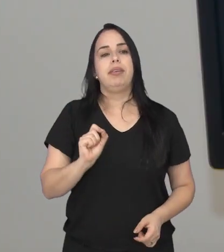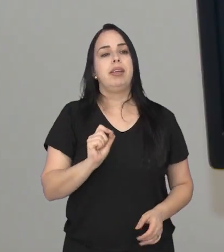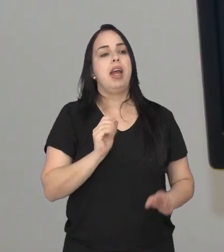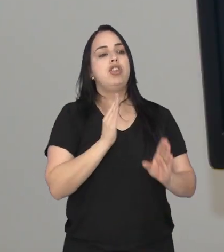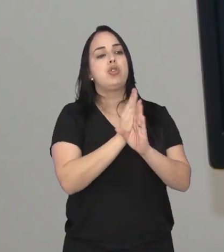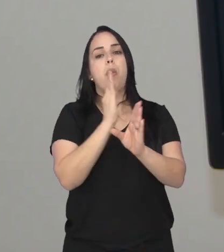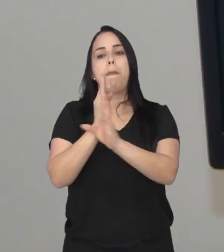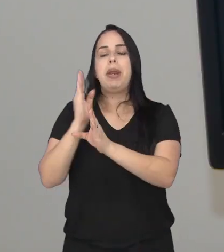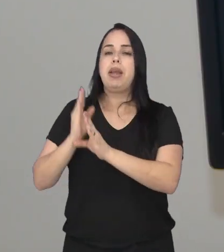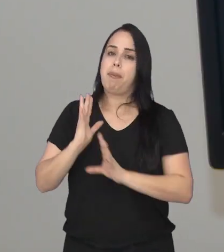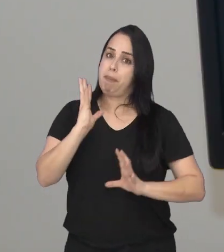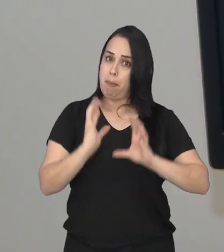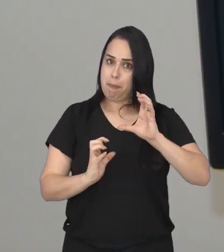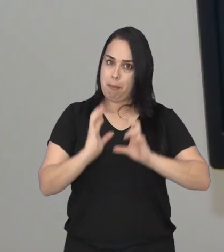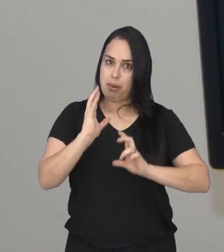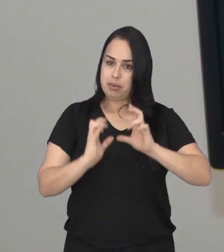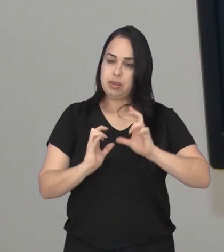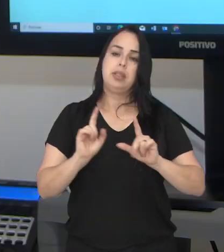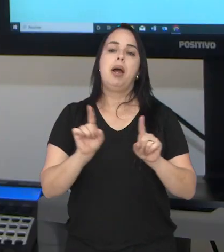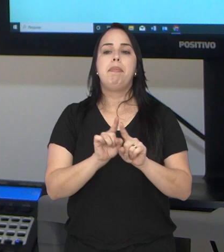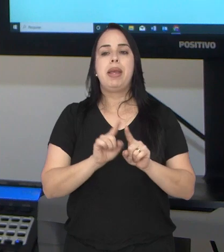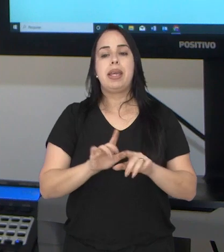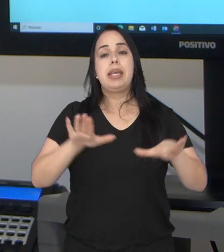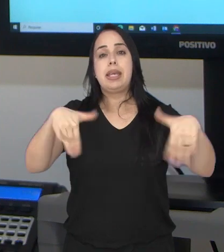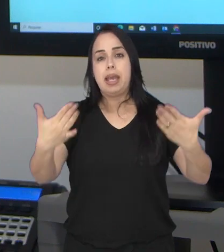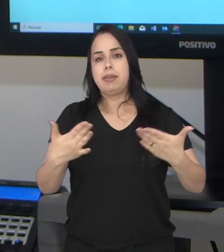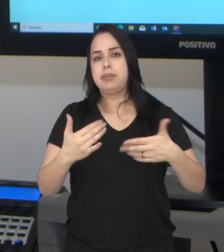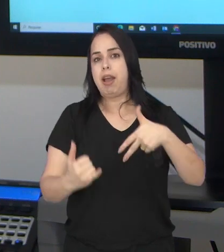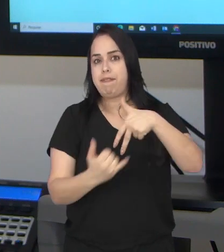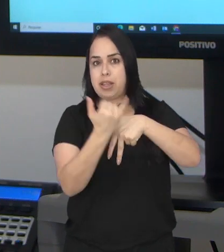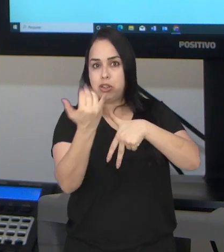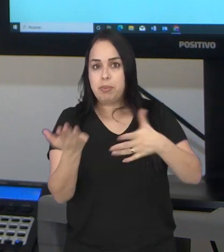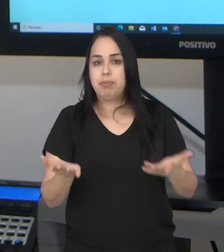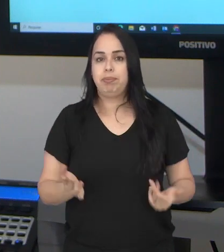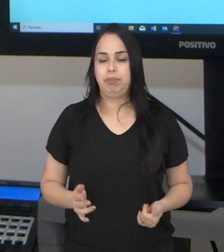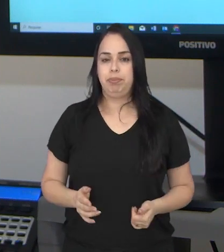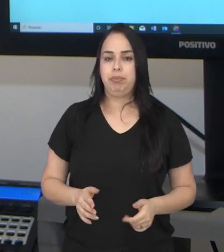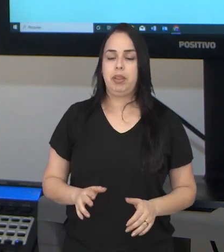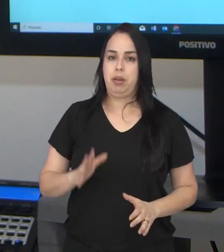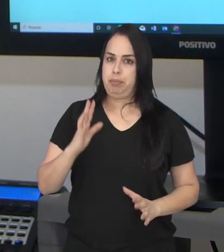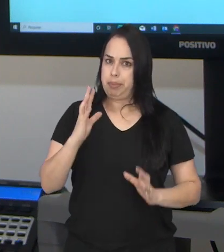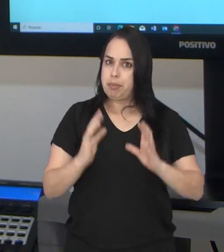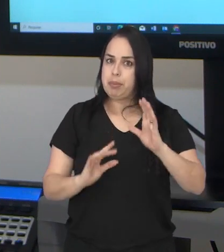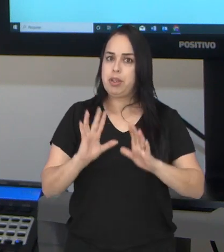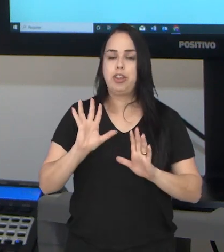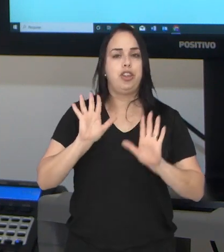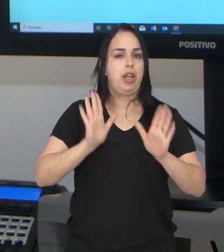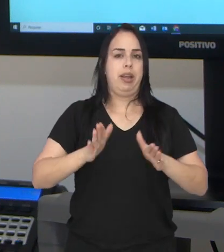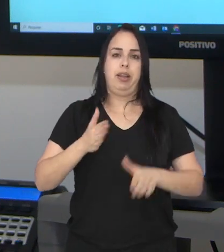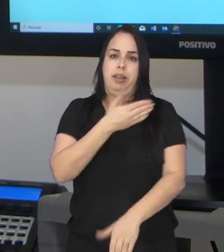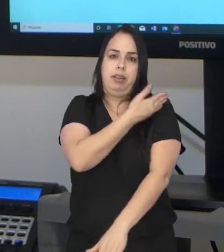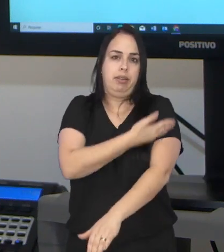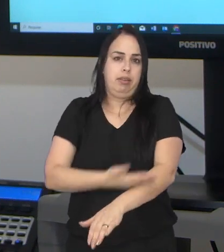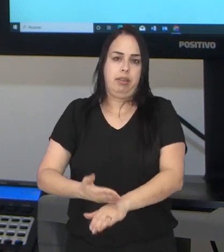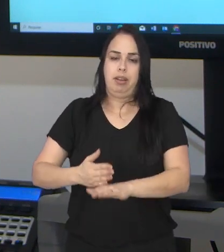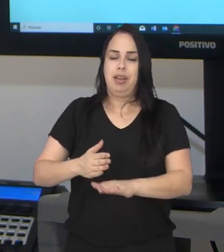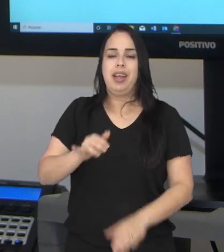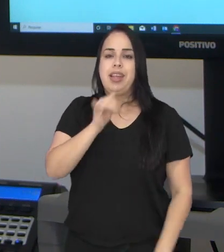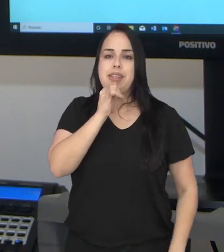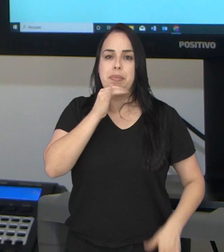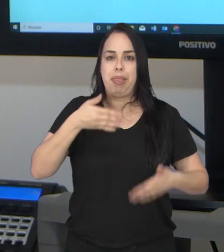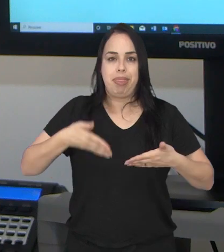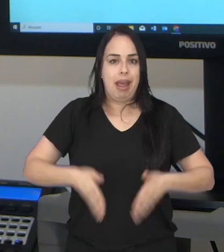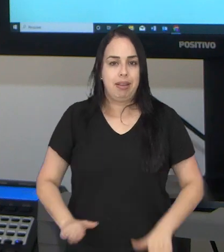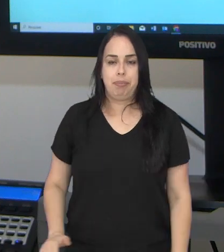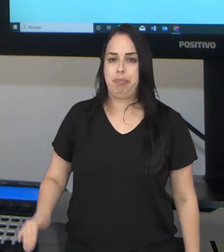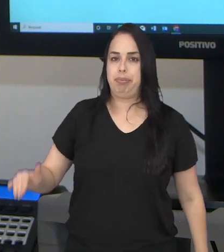identificação dos conflitos e das vítimas. O conflito faz parte da natureza humana, desde que você nasce